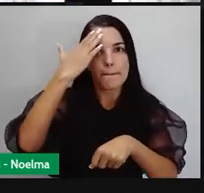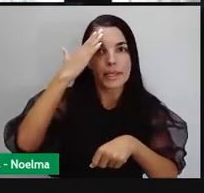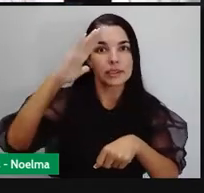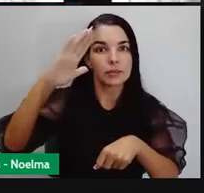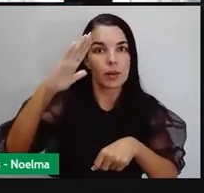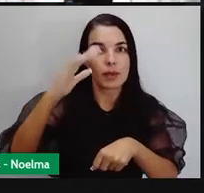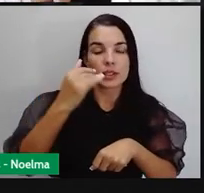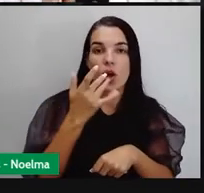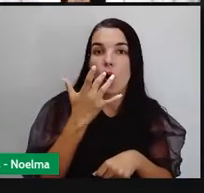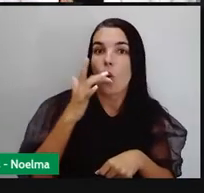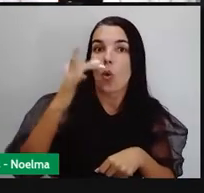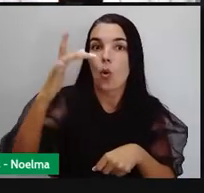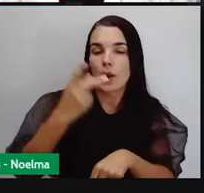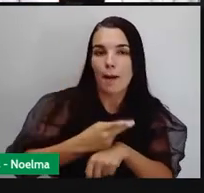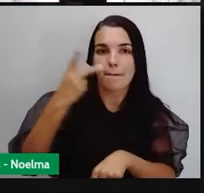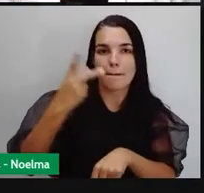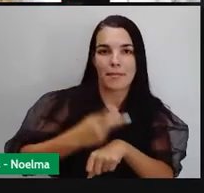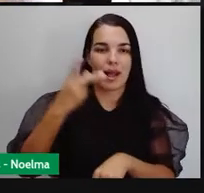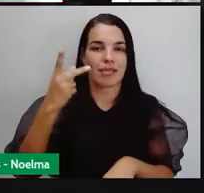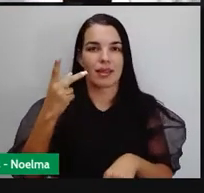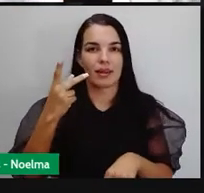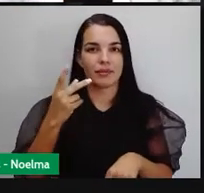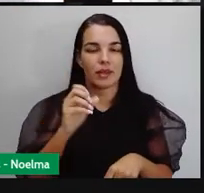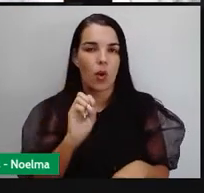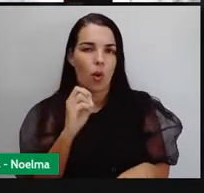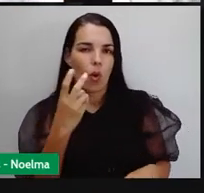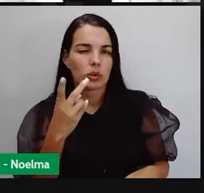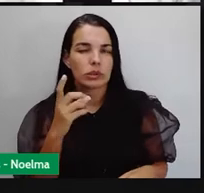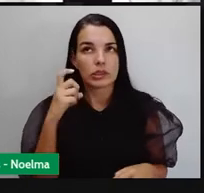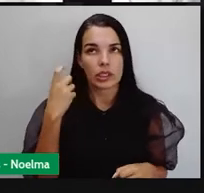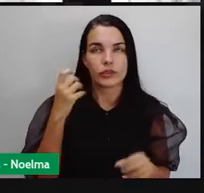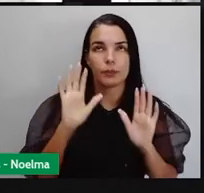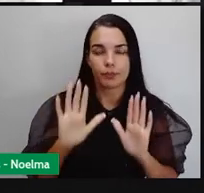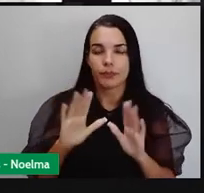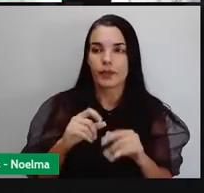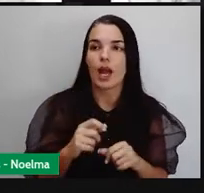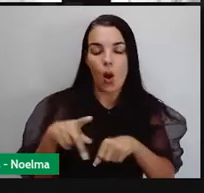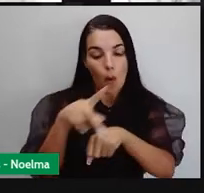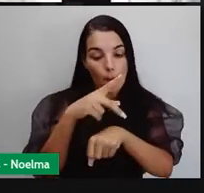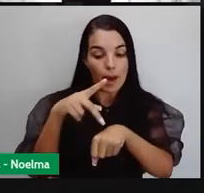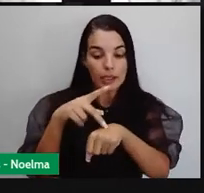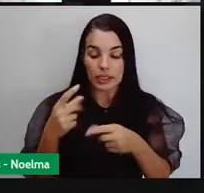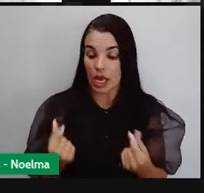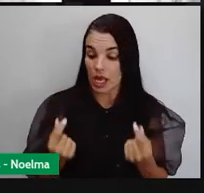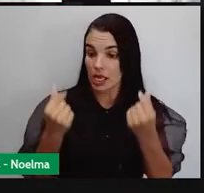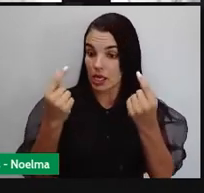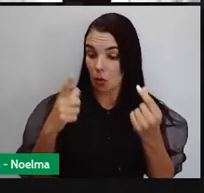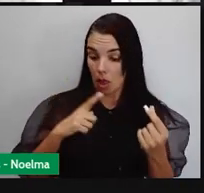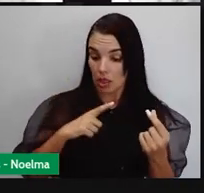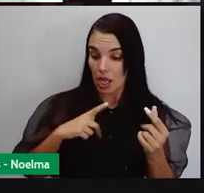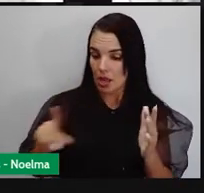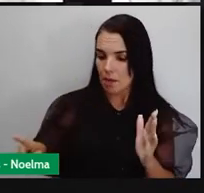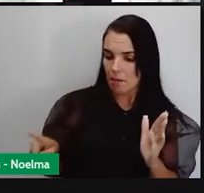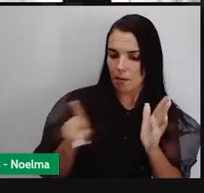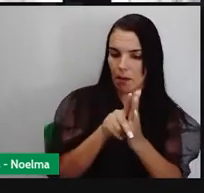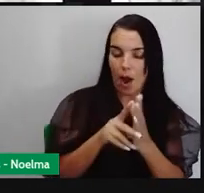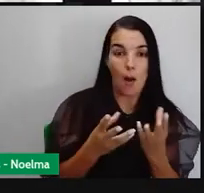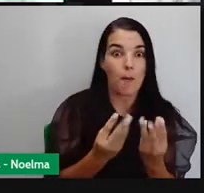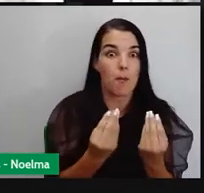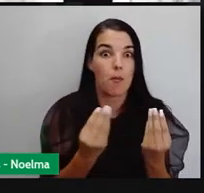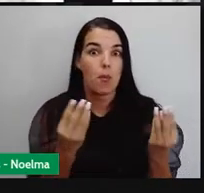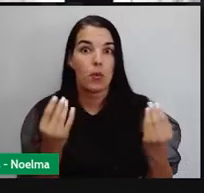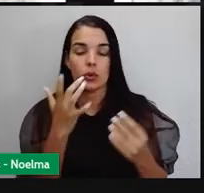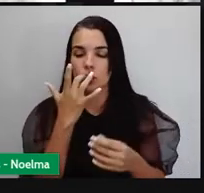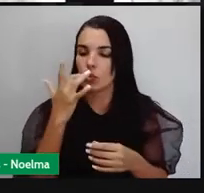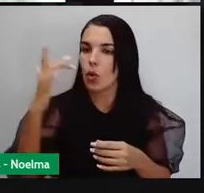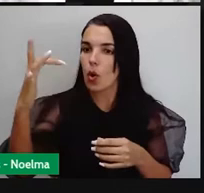ouro e prata. Ou seja, um país rico é aquele país que possui muito ouro